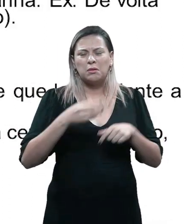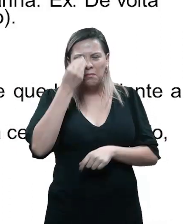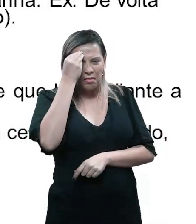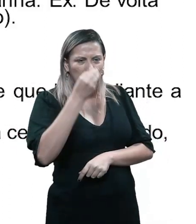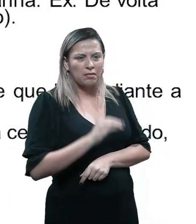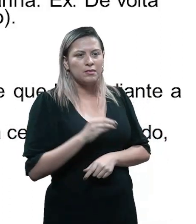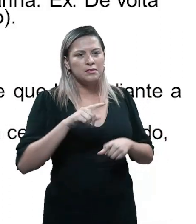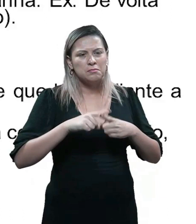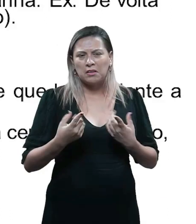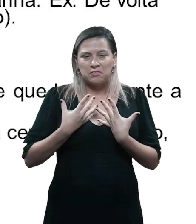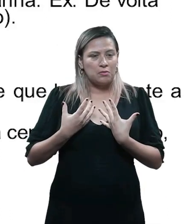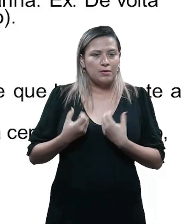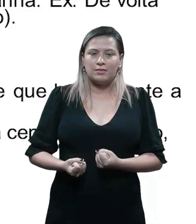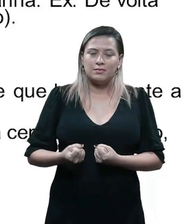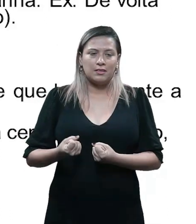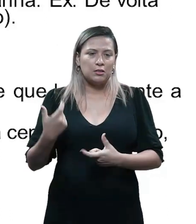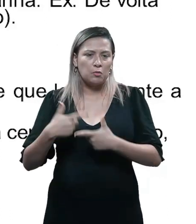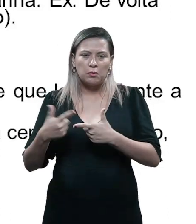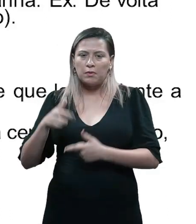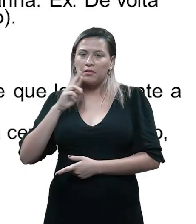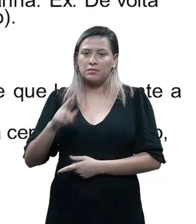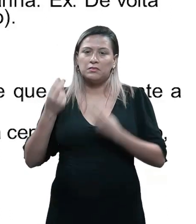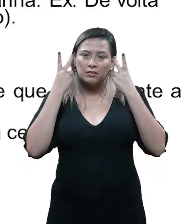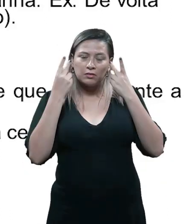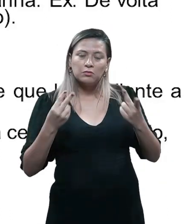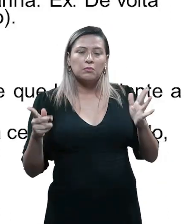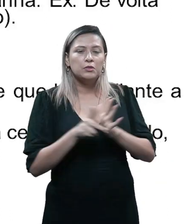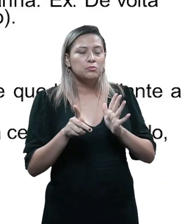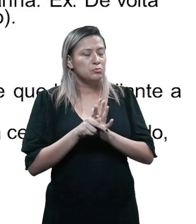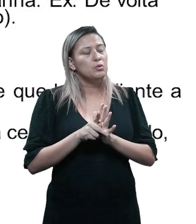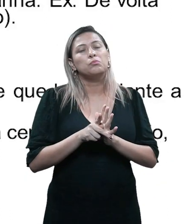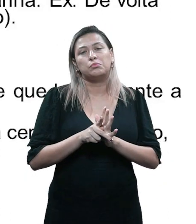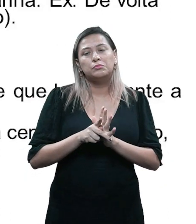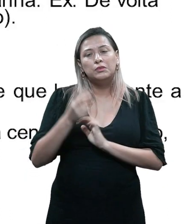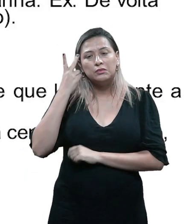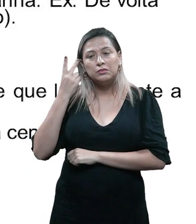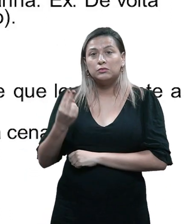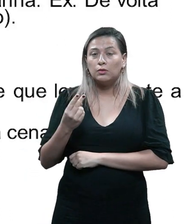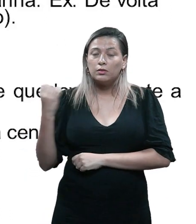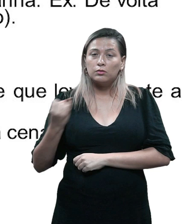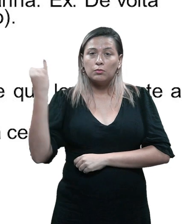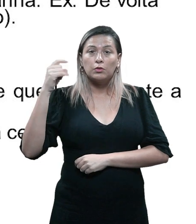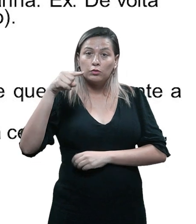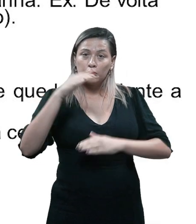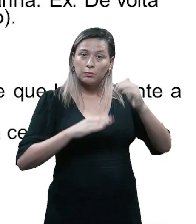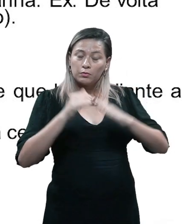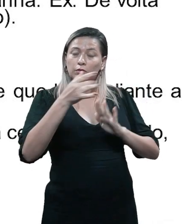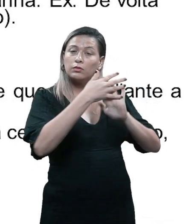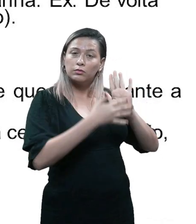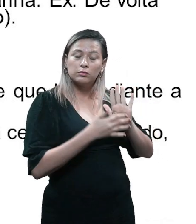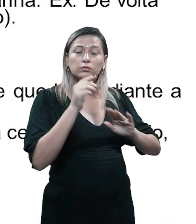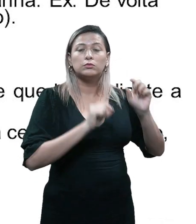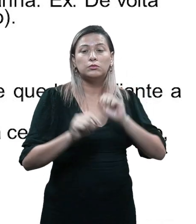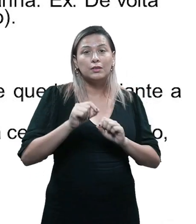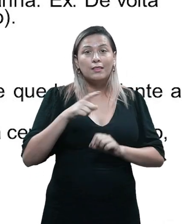uma resolução que venha naturalmente das circunstâncias da história. Então, é importante que você, roteirista, tenha uma noção